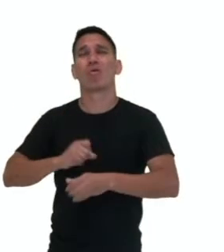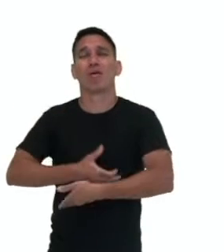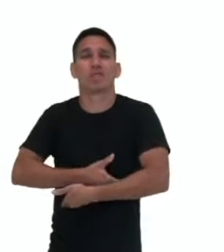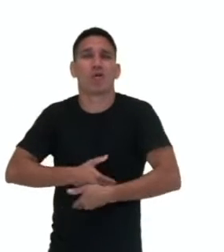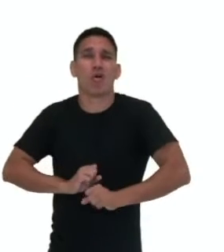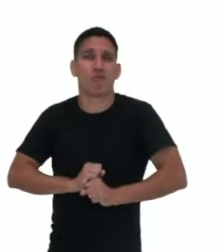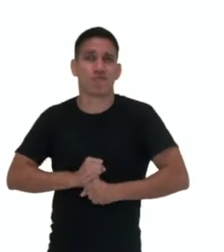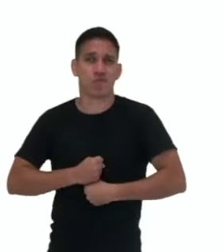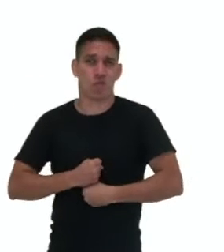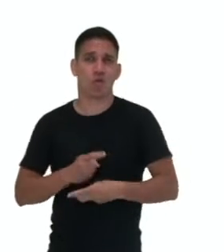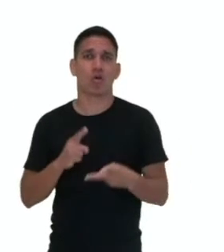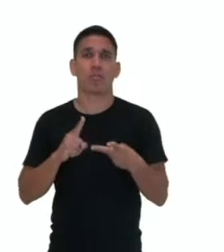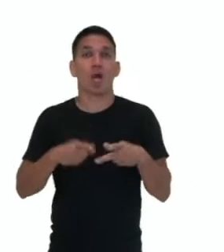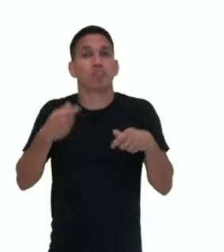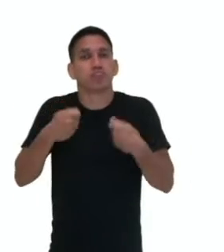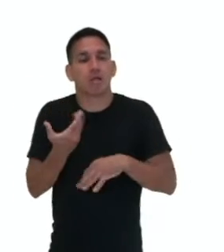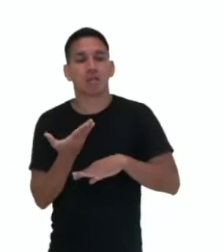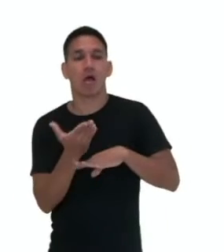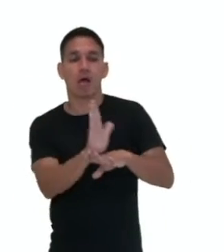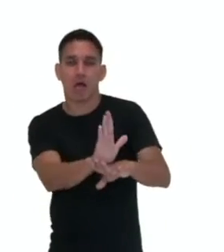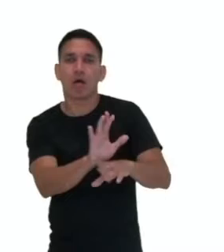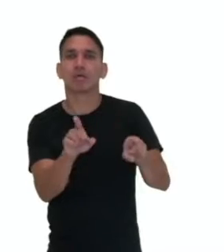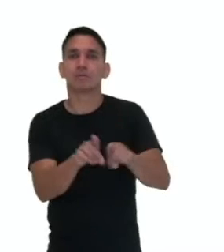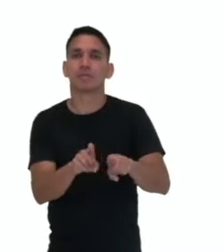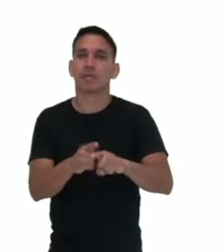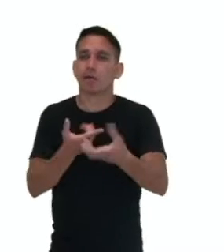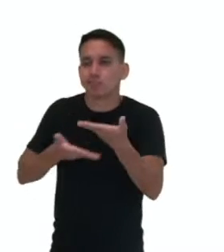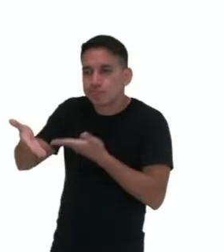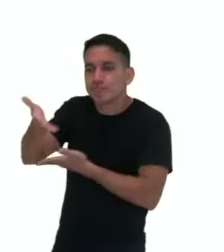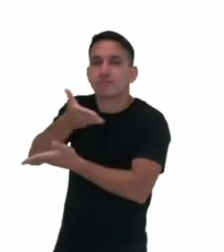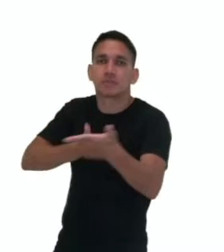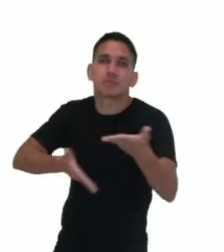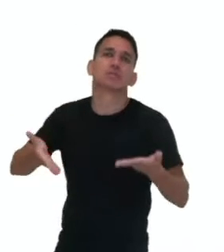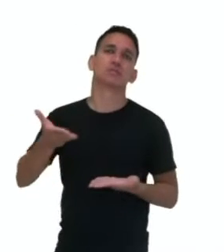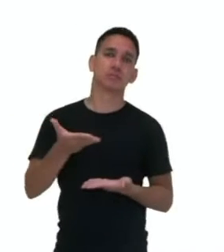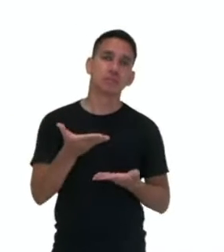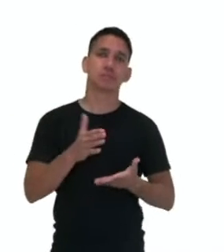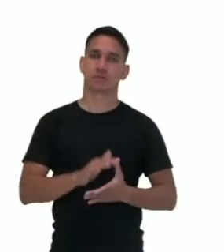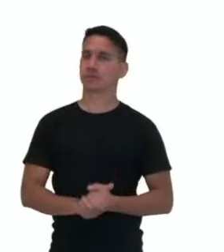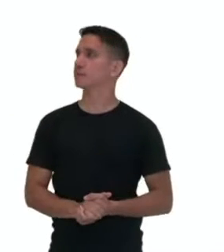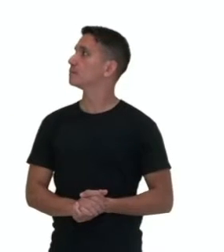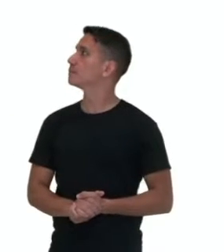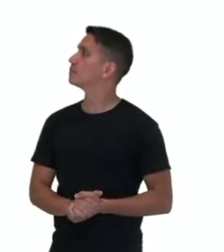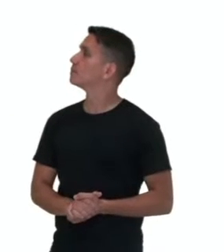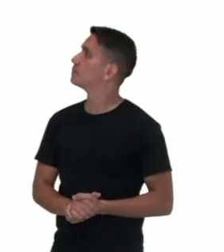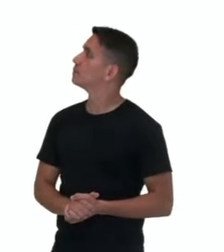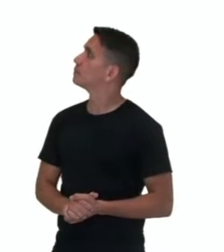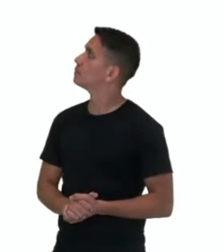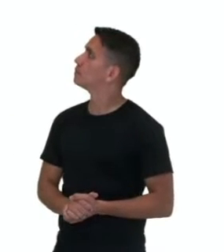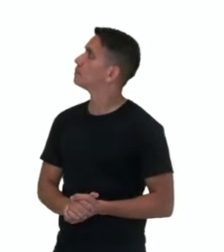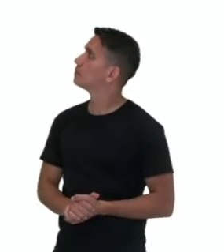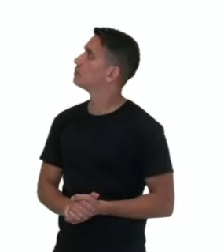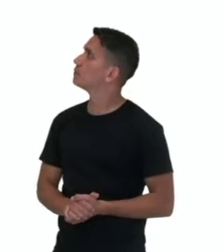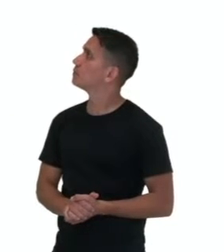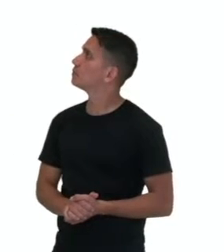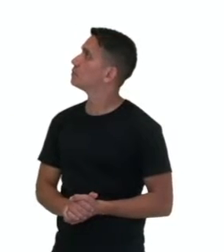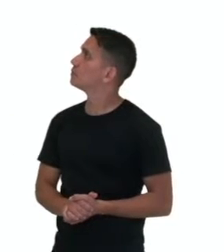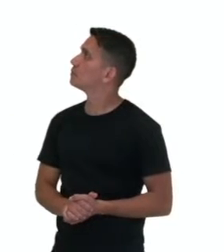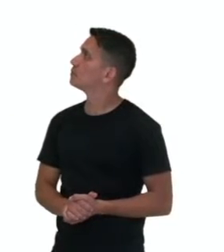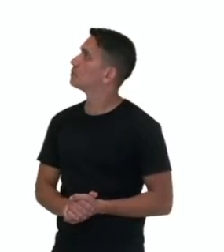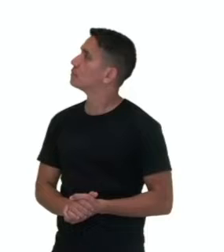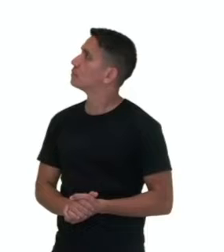necessidade de ajudar, de compartilhar. Que câmbios poderemos alterar